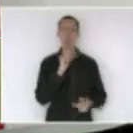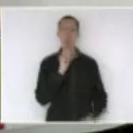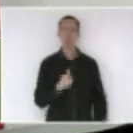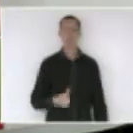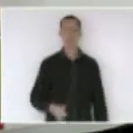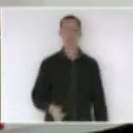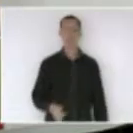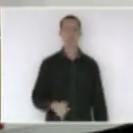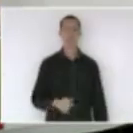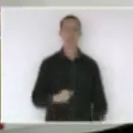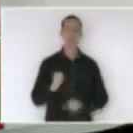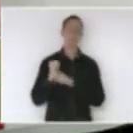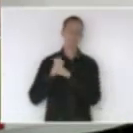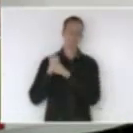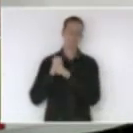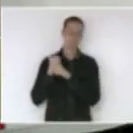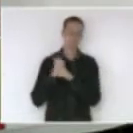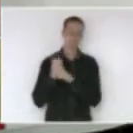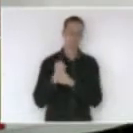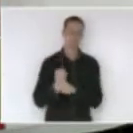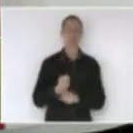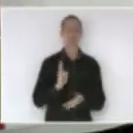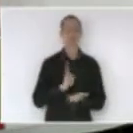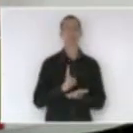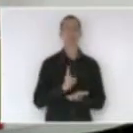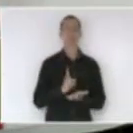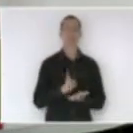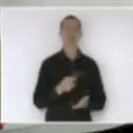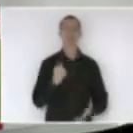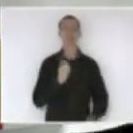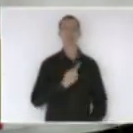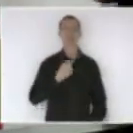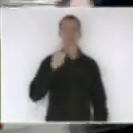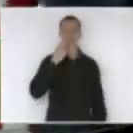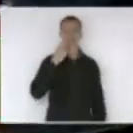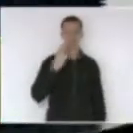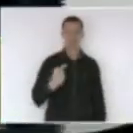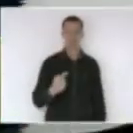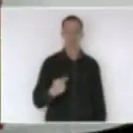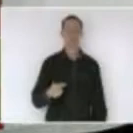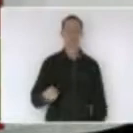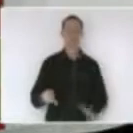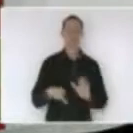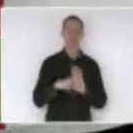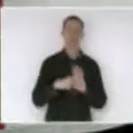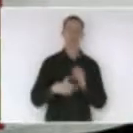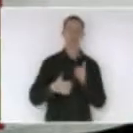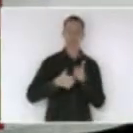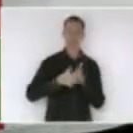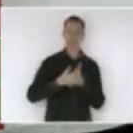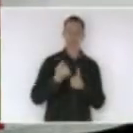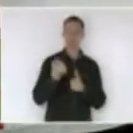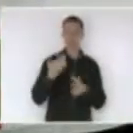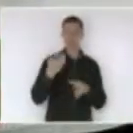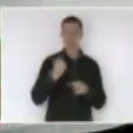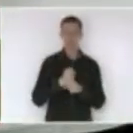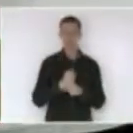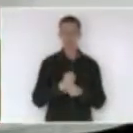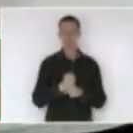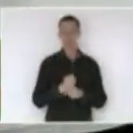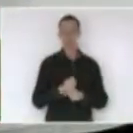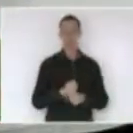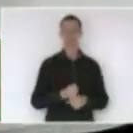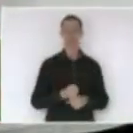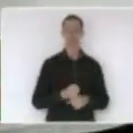É esta história que a gente acompanha por parte do Tribunal de Contas. E, último, no último ano,